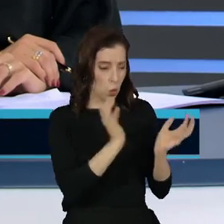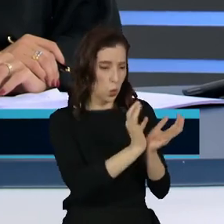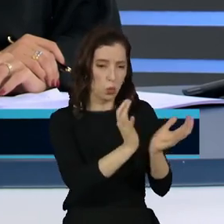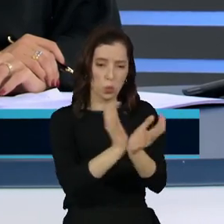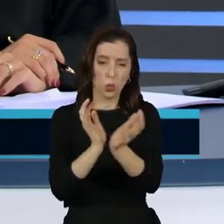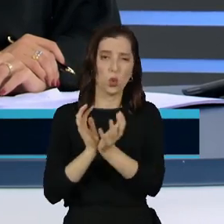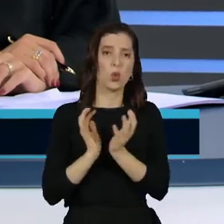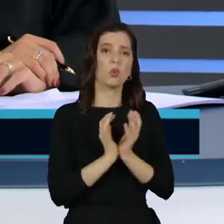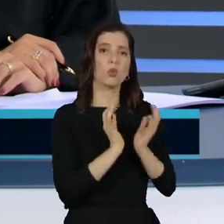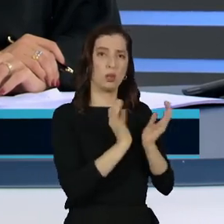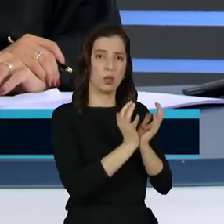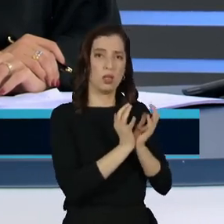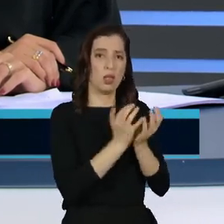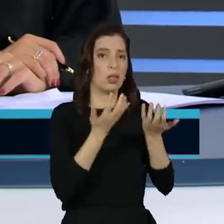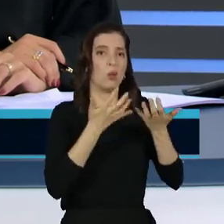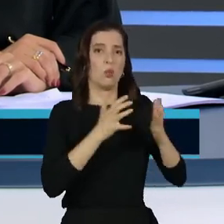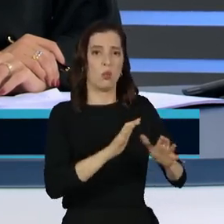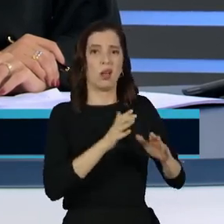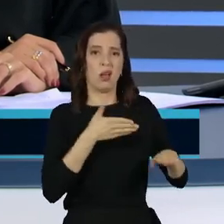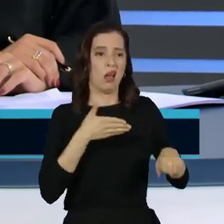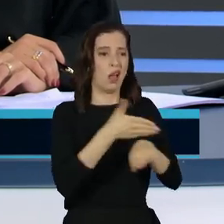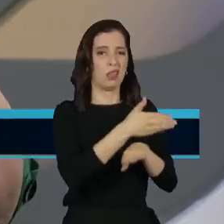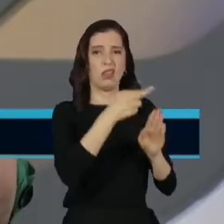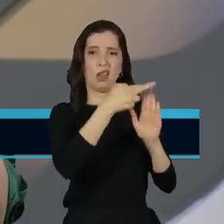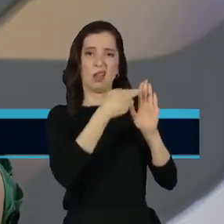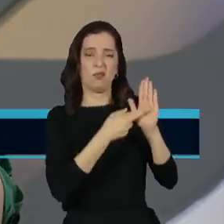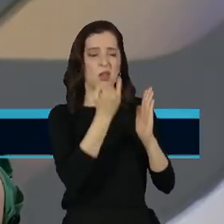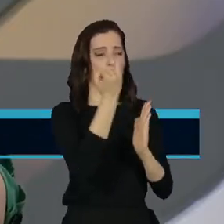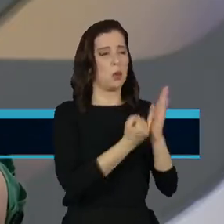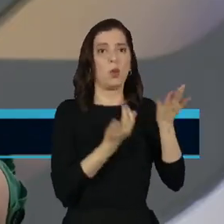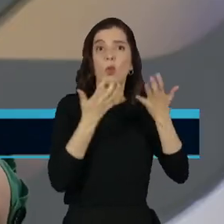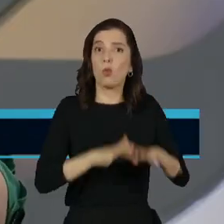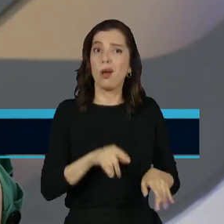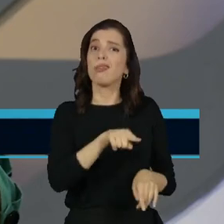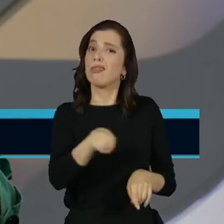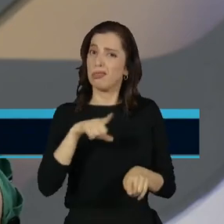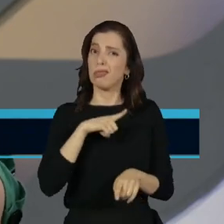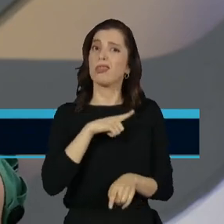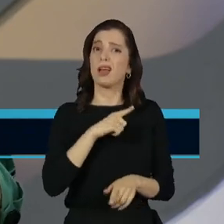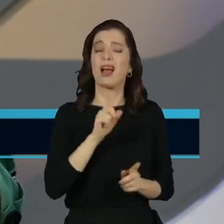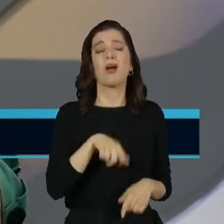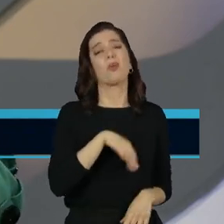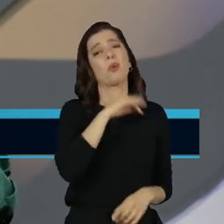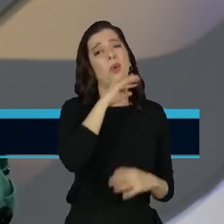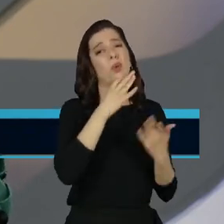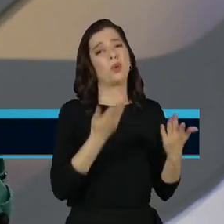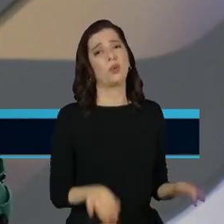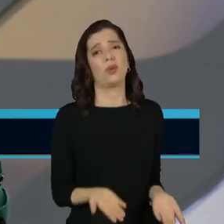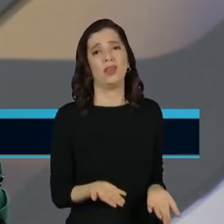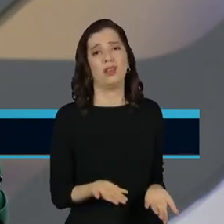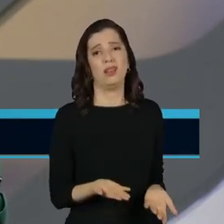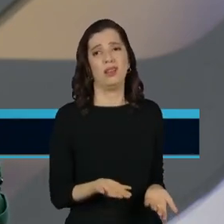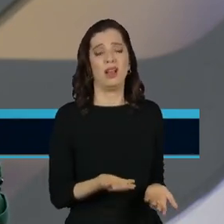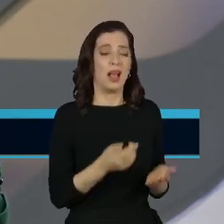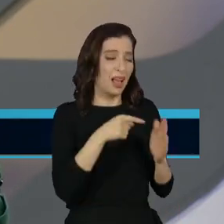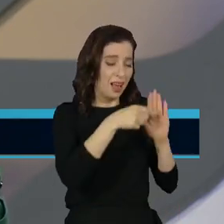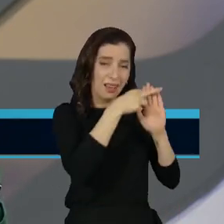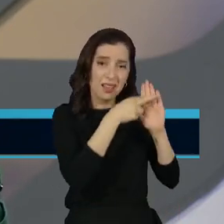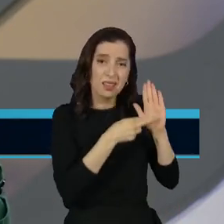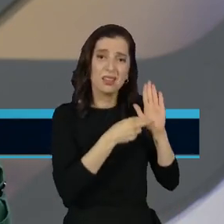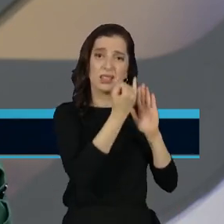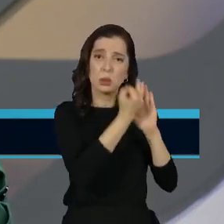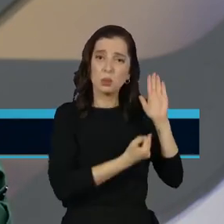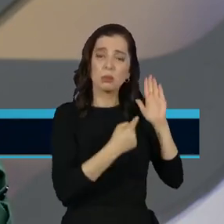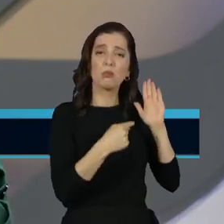dentro dessa reforma. Isso é muito ruim, porque isso vai enfraquecendo o poder dessa reforma e a gente começa a ficar num limite